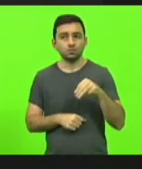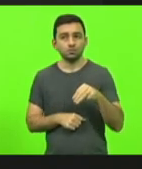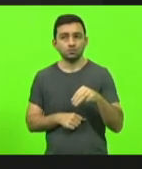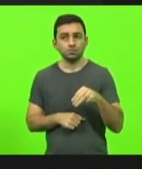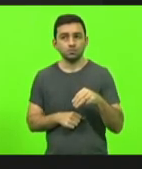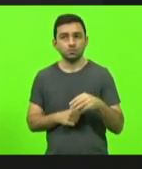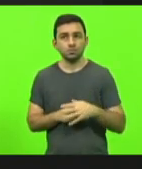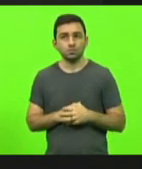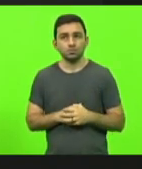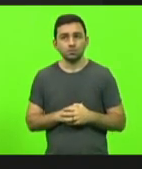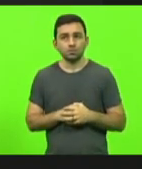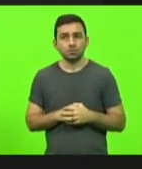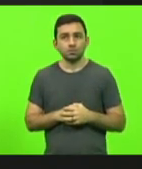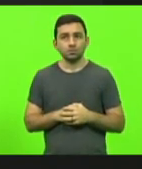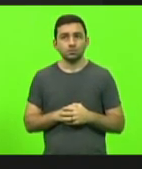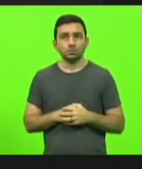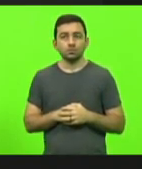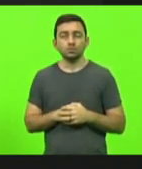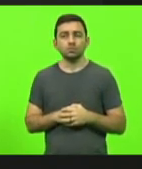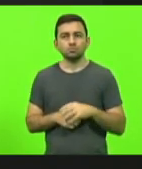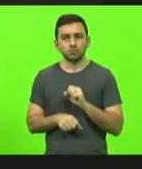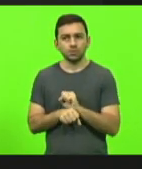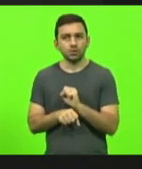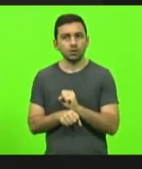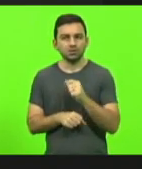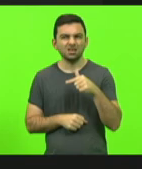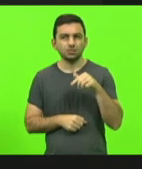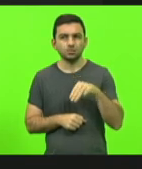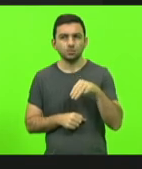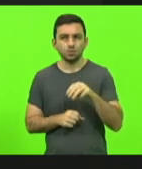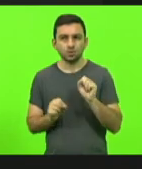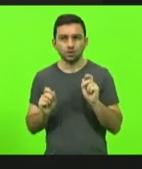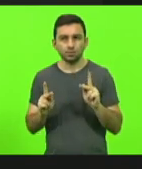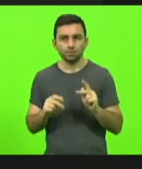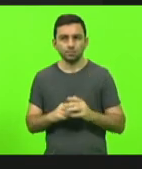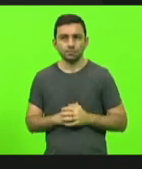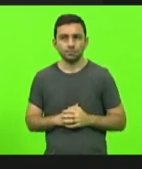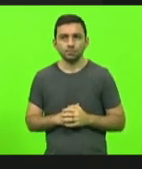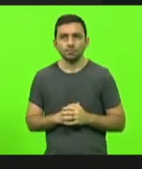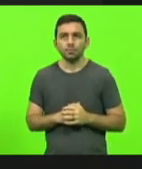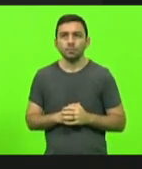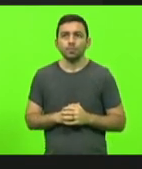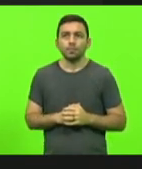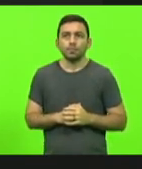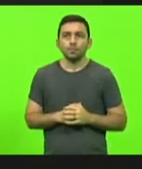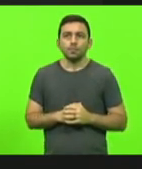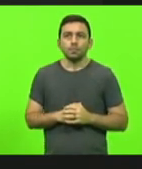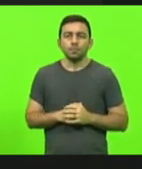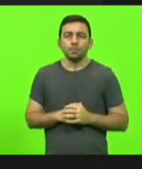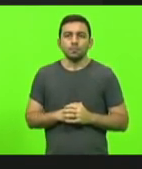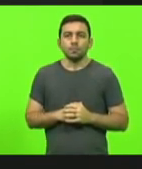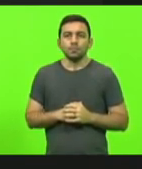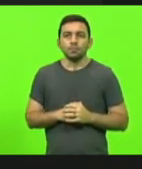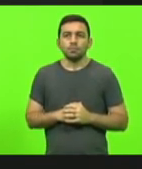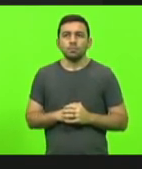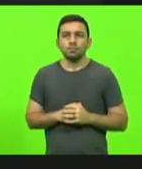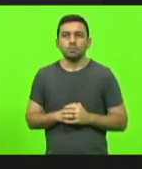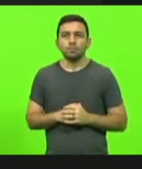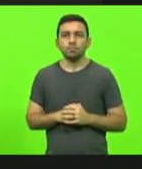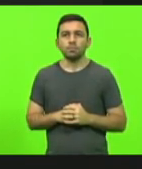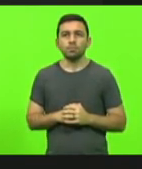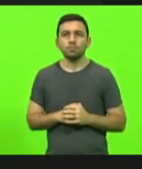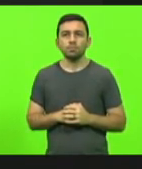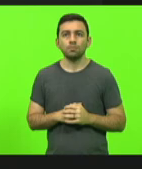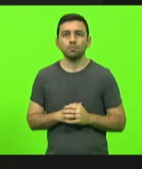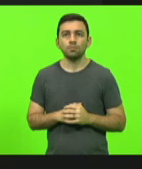Prefere fazer... Vou aguardar, então, os 7 minutos, presidente, não os dois. Não, é 10. É 10, ele não está entendendo. 10 minutos? É